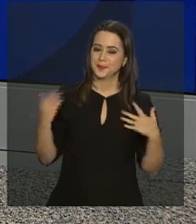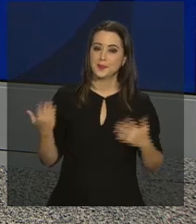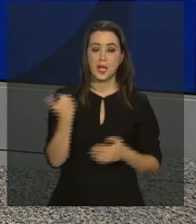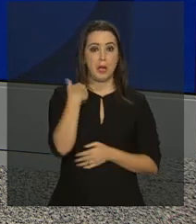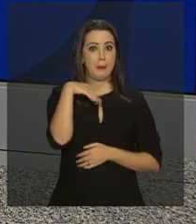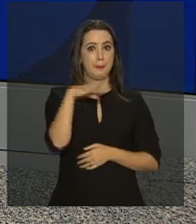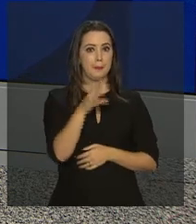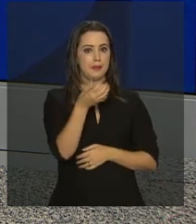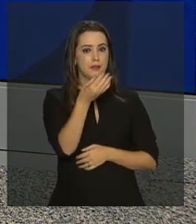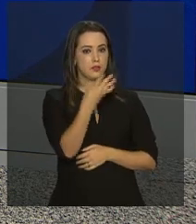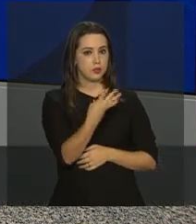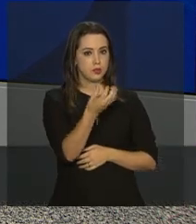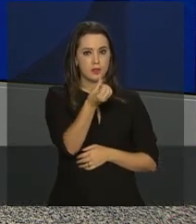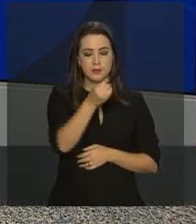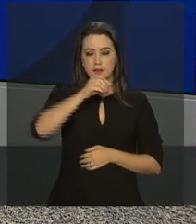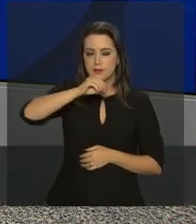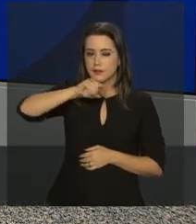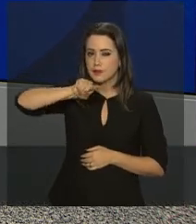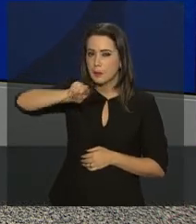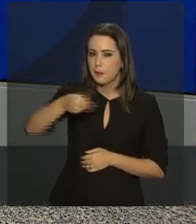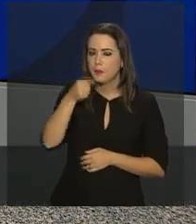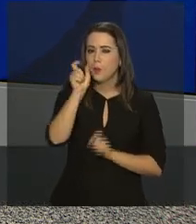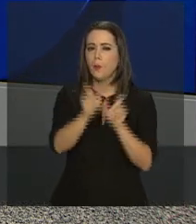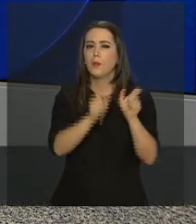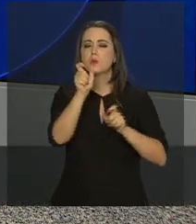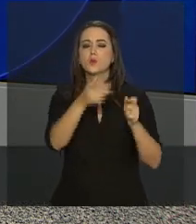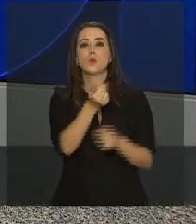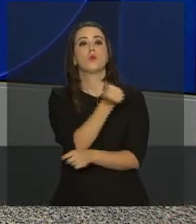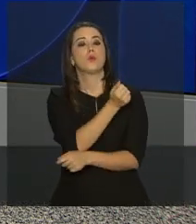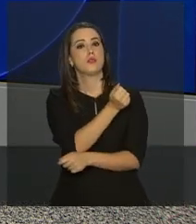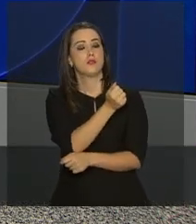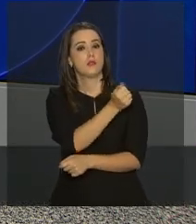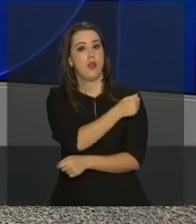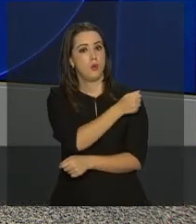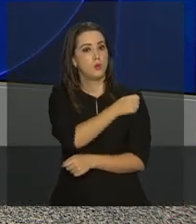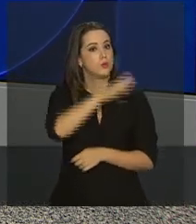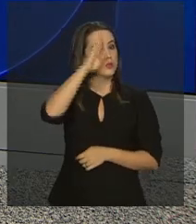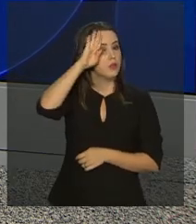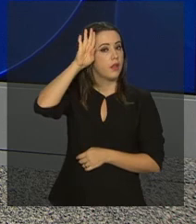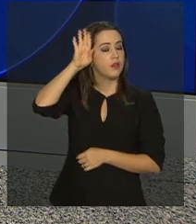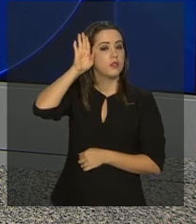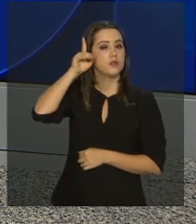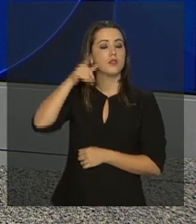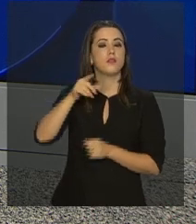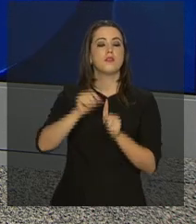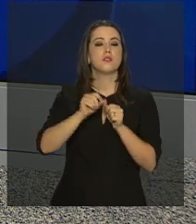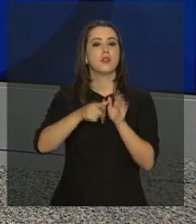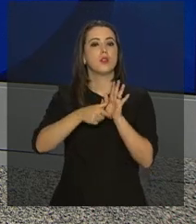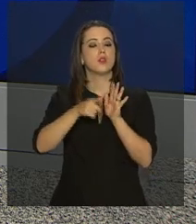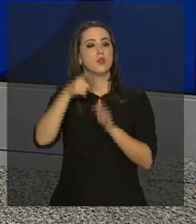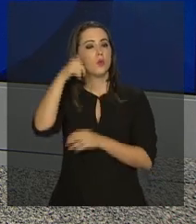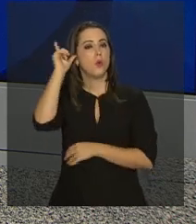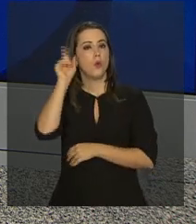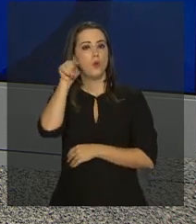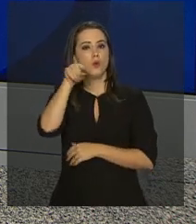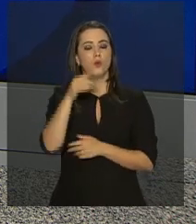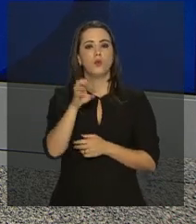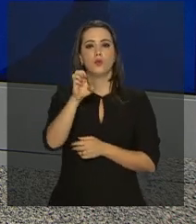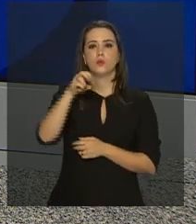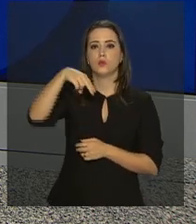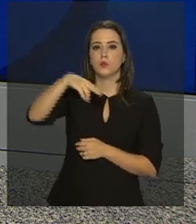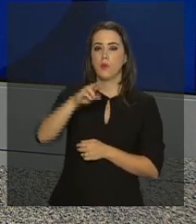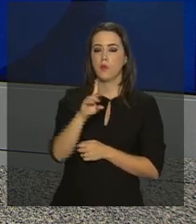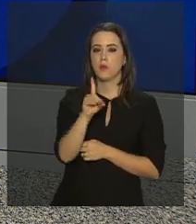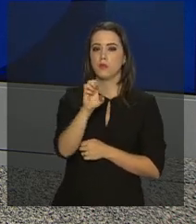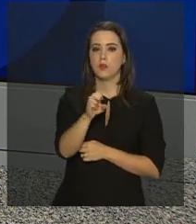Mais de 460 mil alunos da graduação realizaram ontem o Exame Nacional de Desempenho de Estudantes. Nós temos um recado para